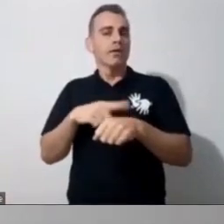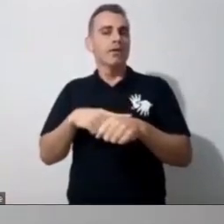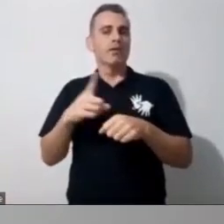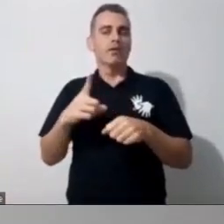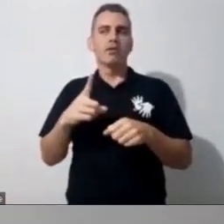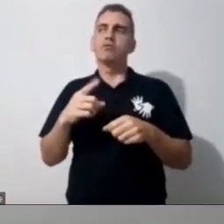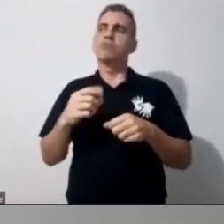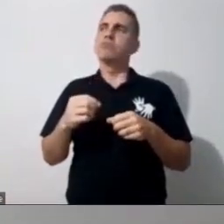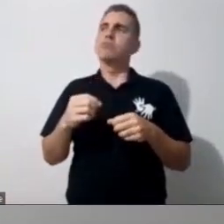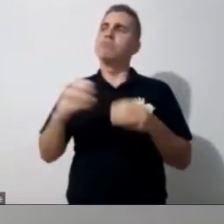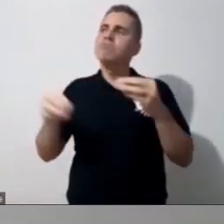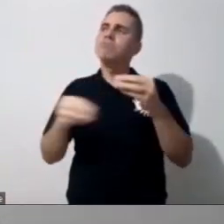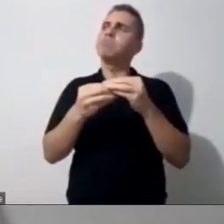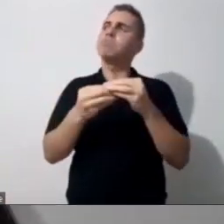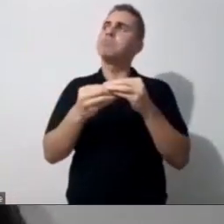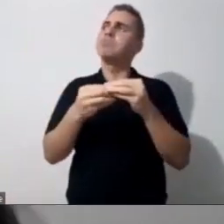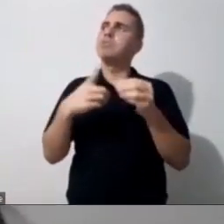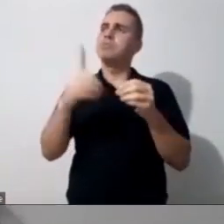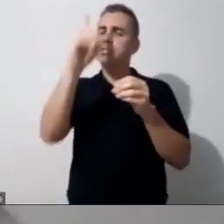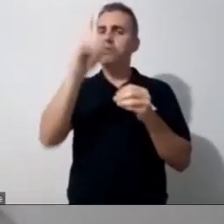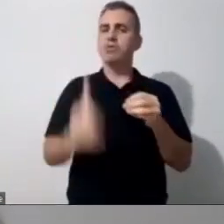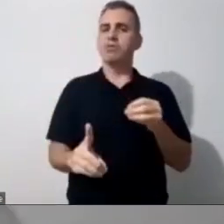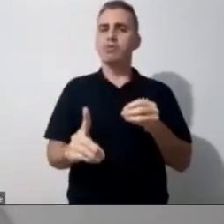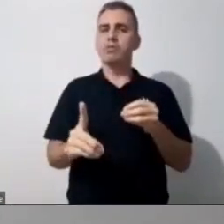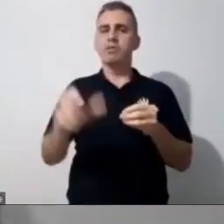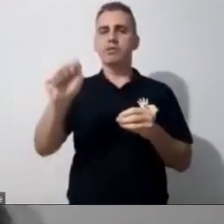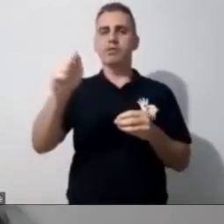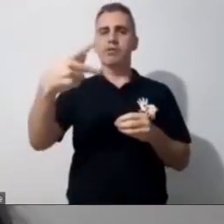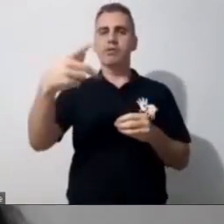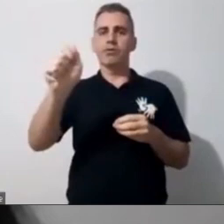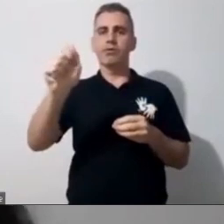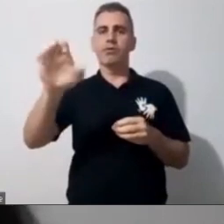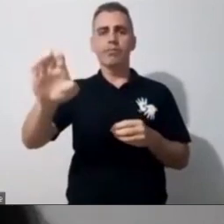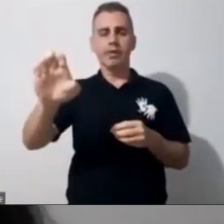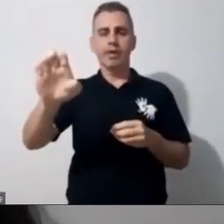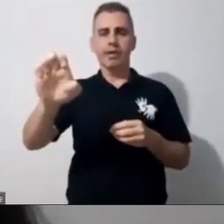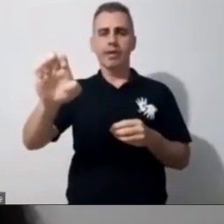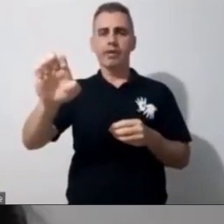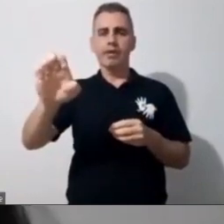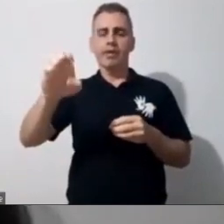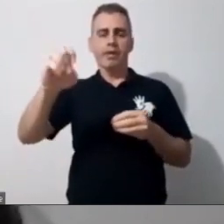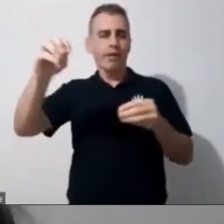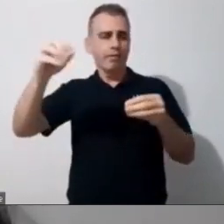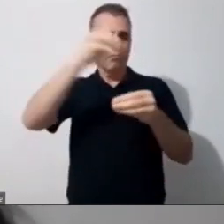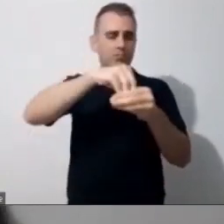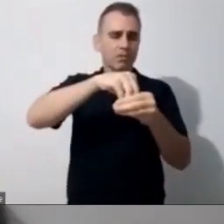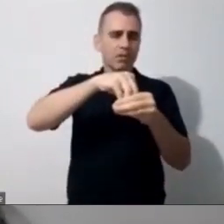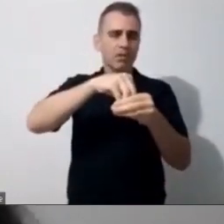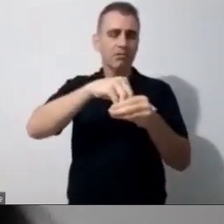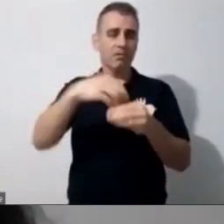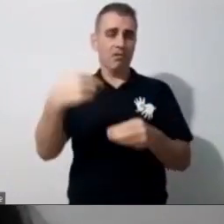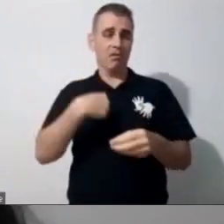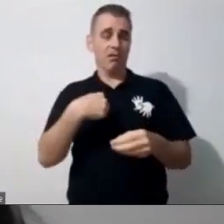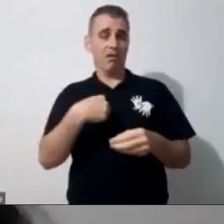que o deficiente lá dentro da PAI era eu, meu certificado não me bastava, a minha formação